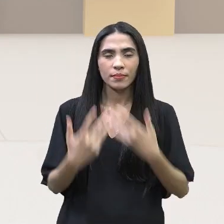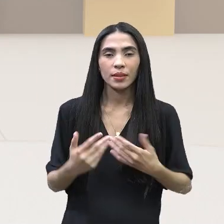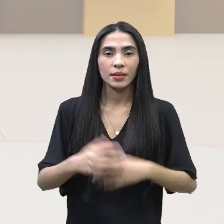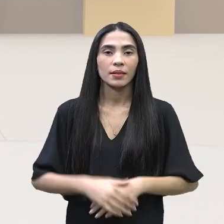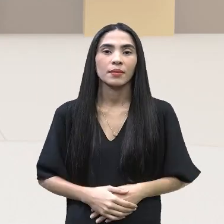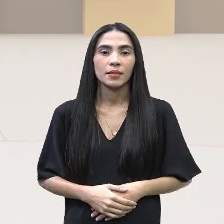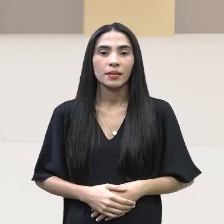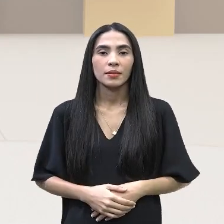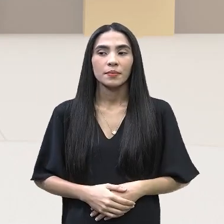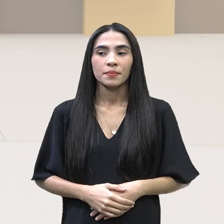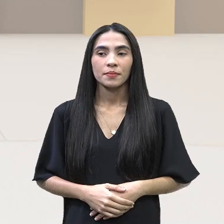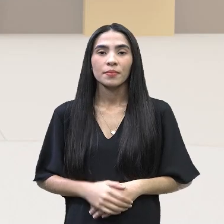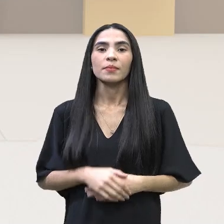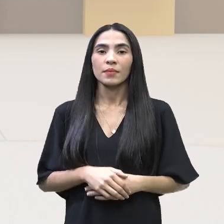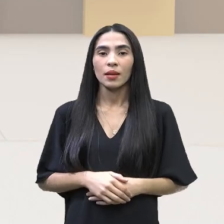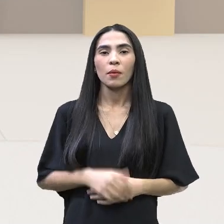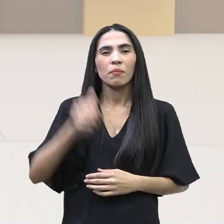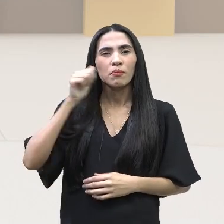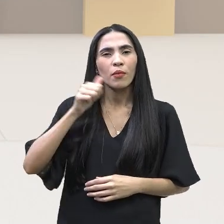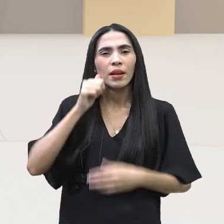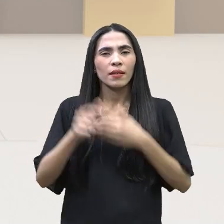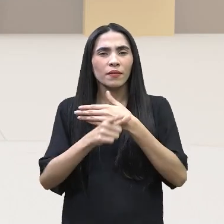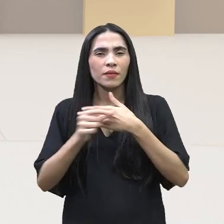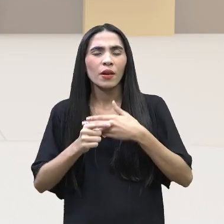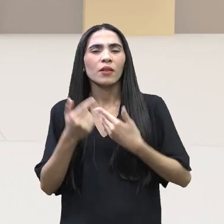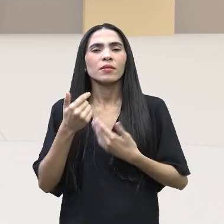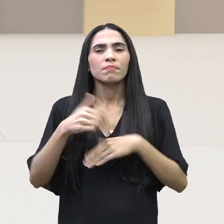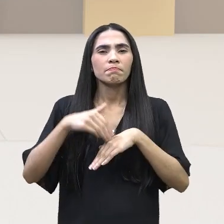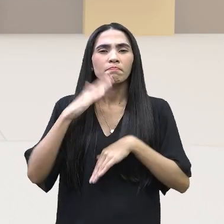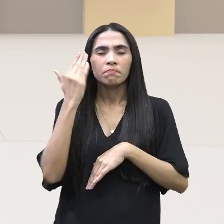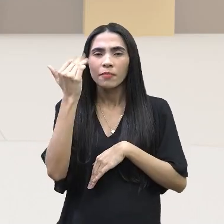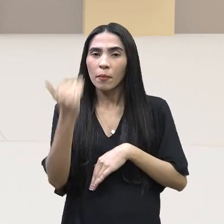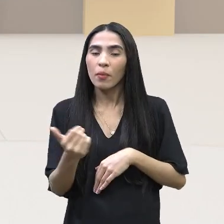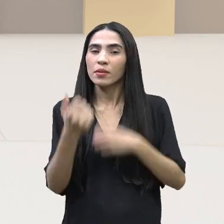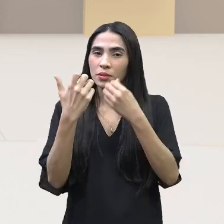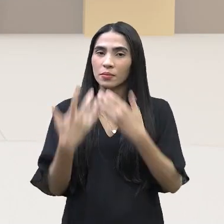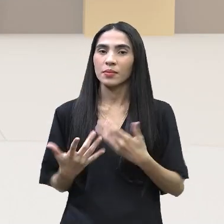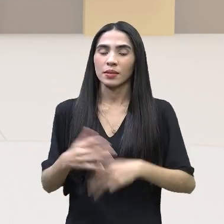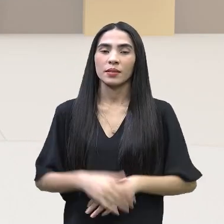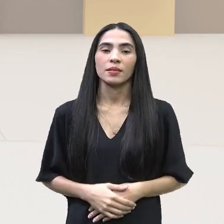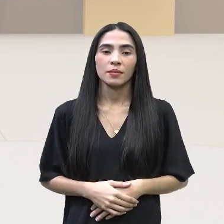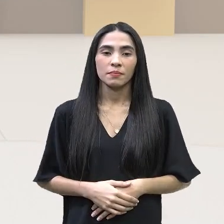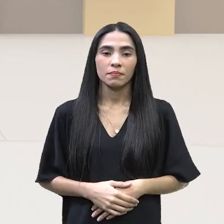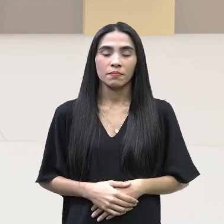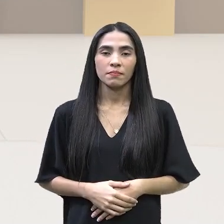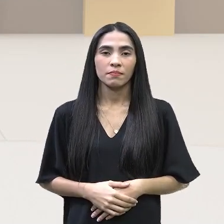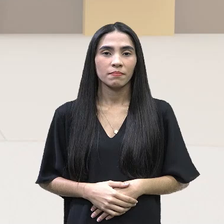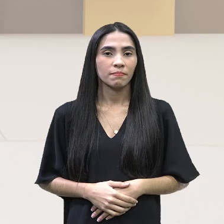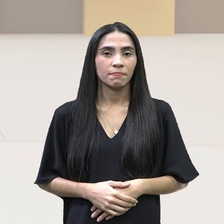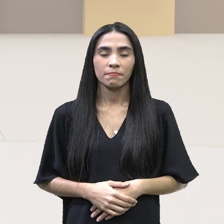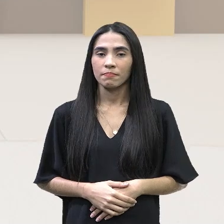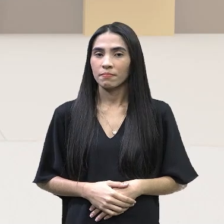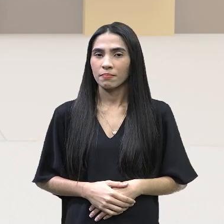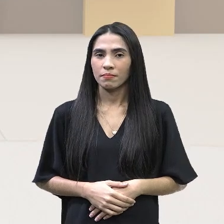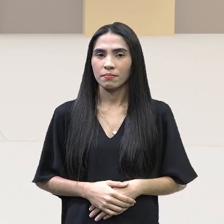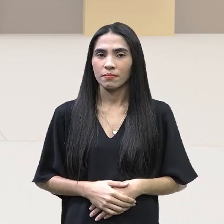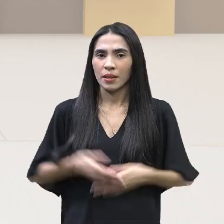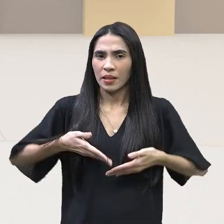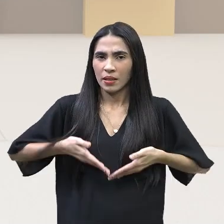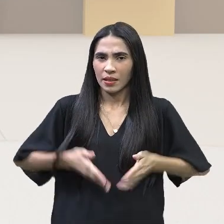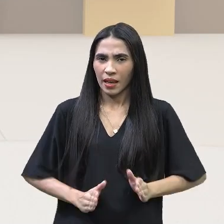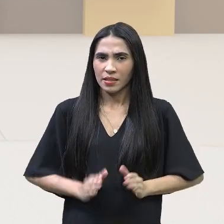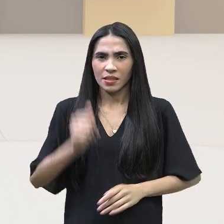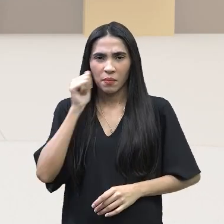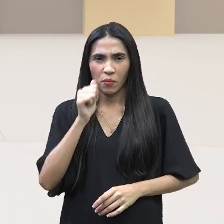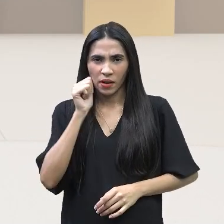Simone de Beauvoir, uma grande filósofa francesa, ela vai afirmar para nós, ninguém nasce mulher,